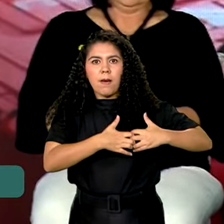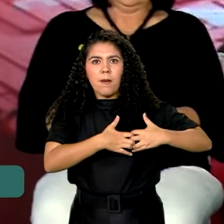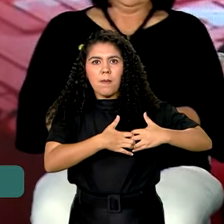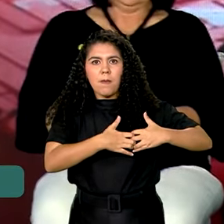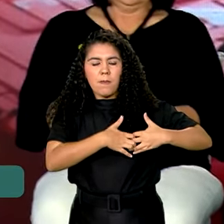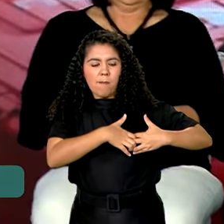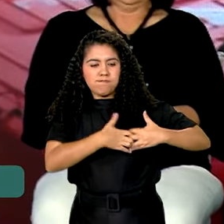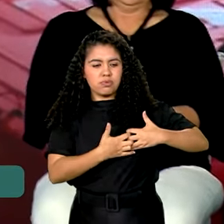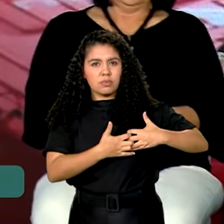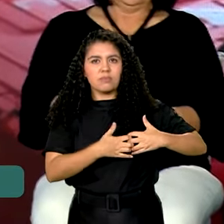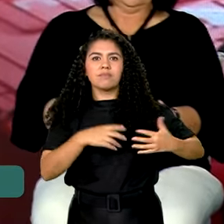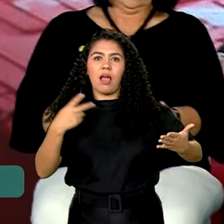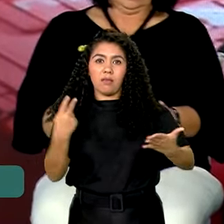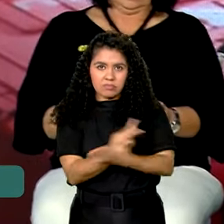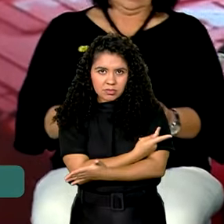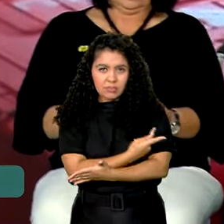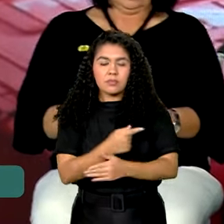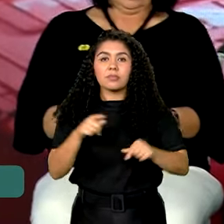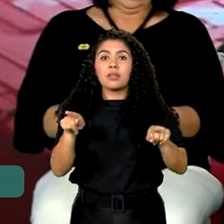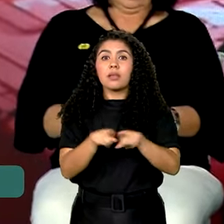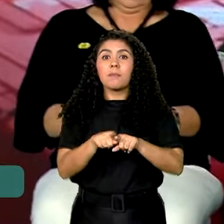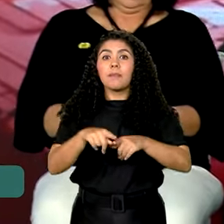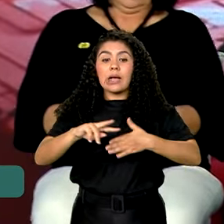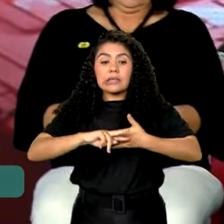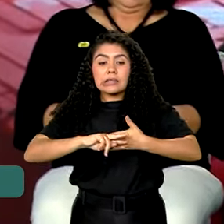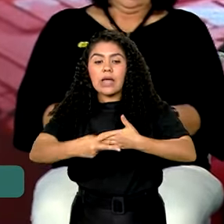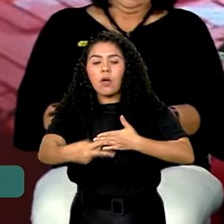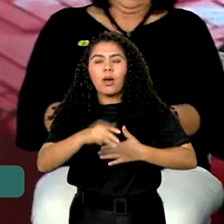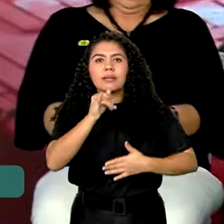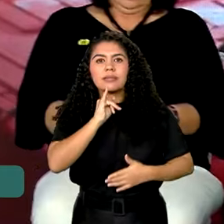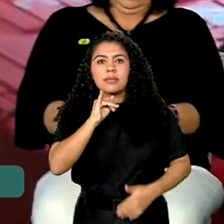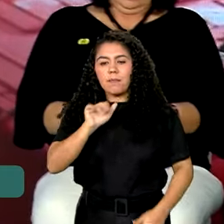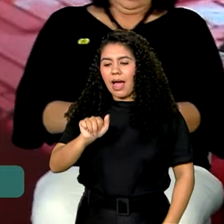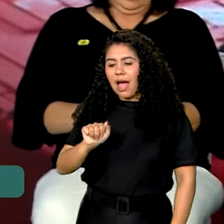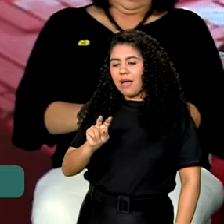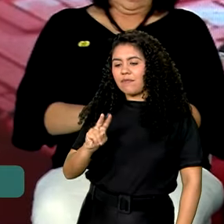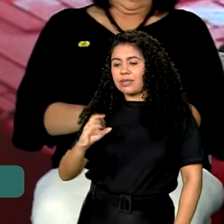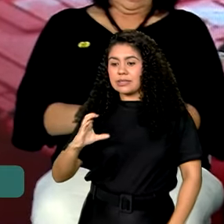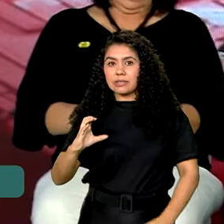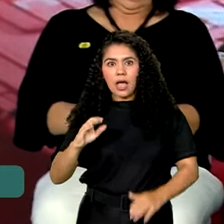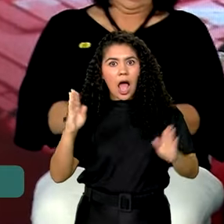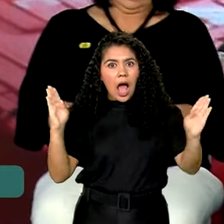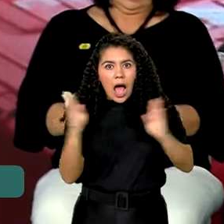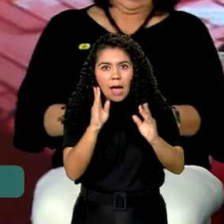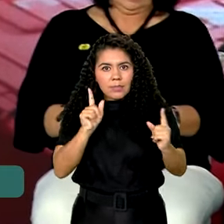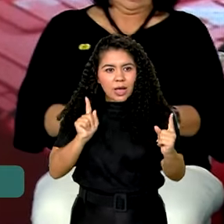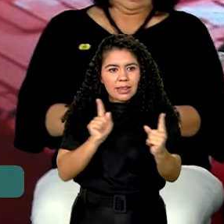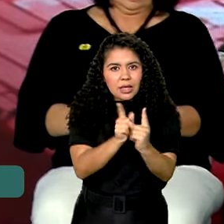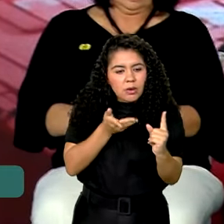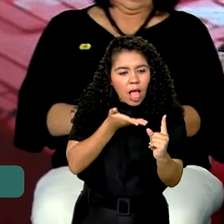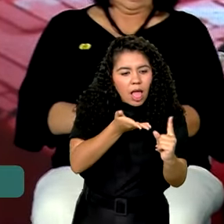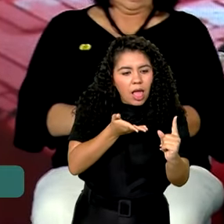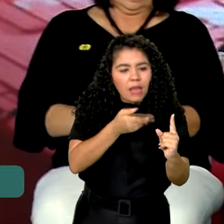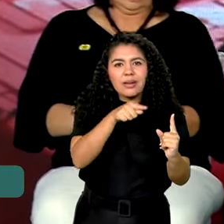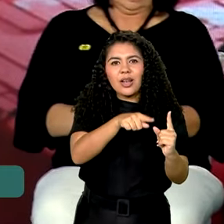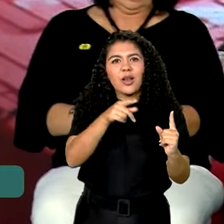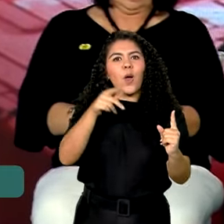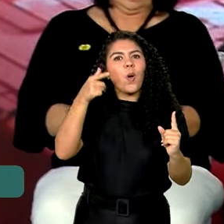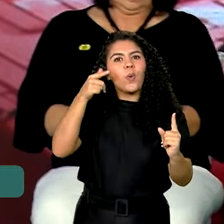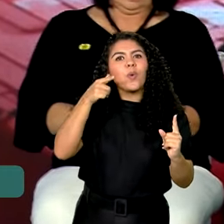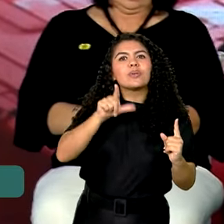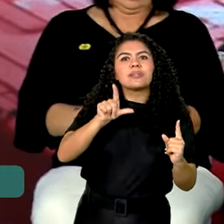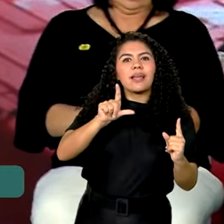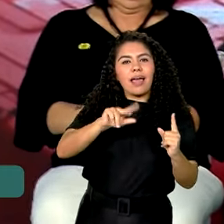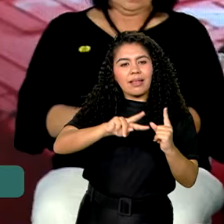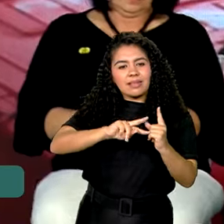por choque hipovolêmico. Sequela, um AVC rapidamente atendido, a pessoa fica sem sequela. Então,